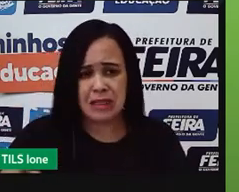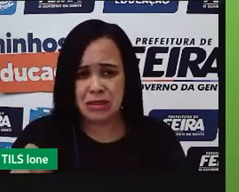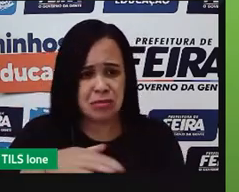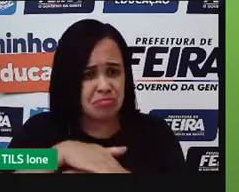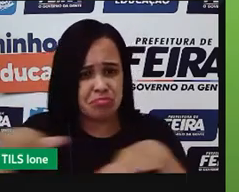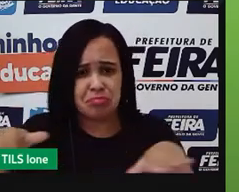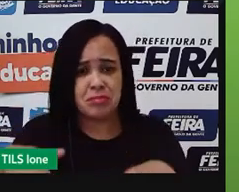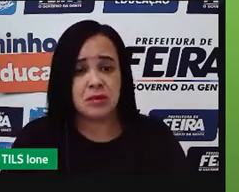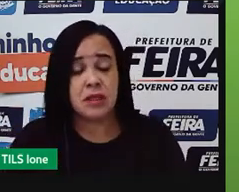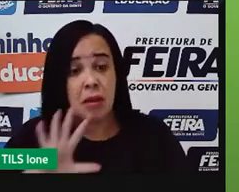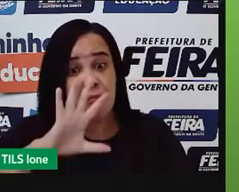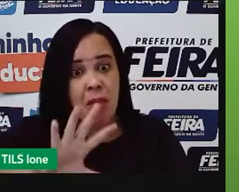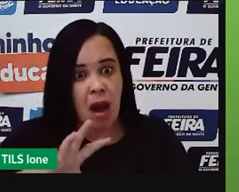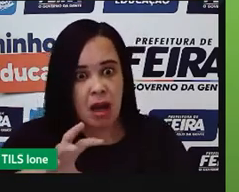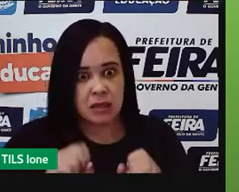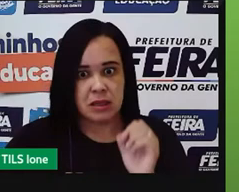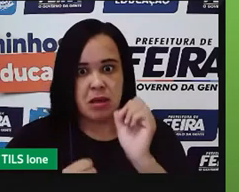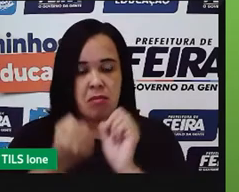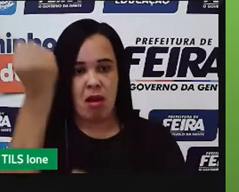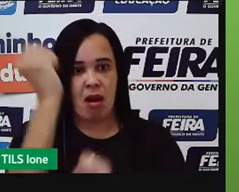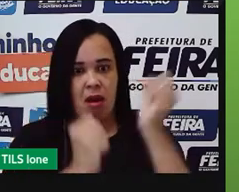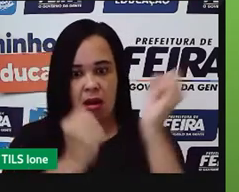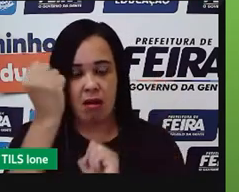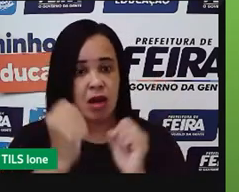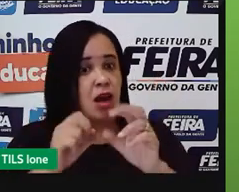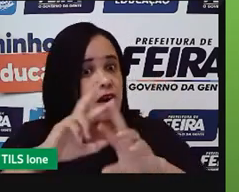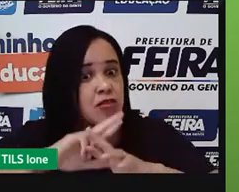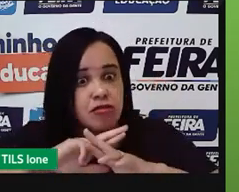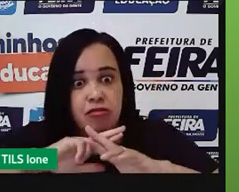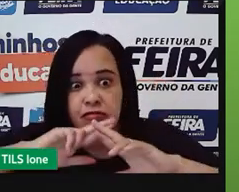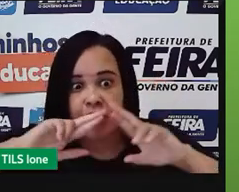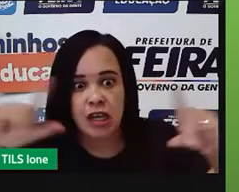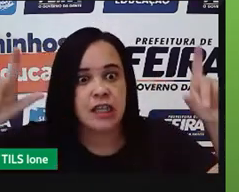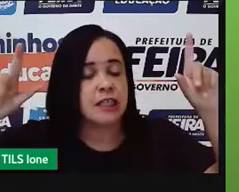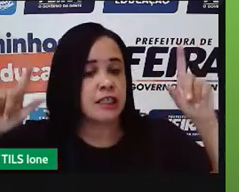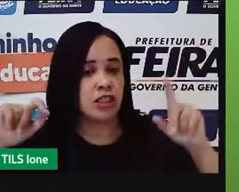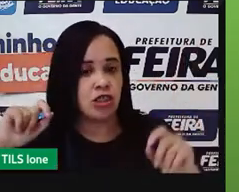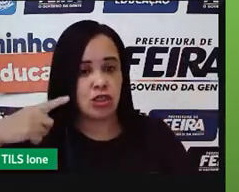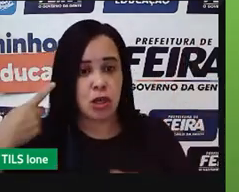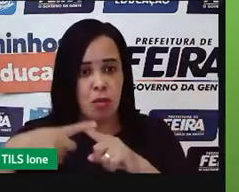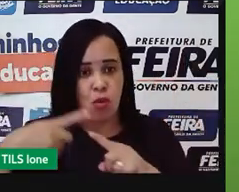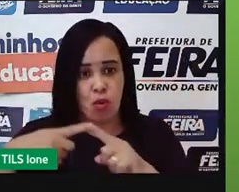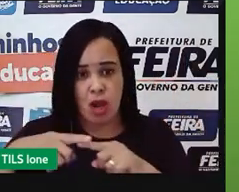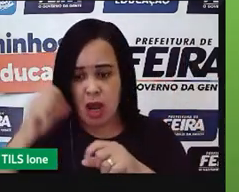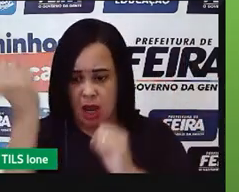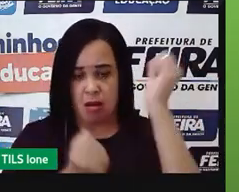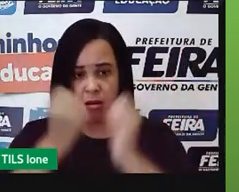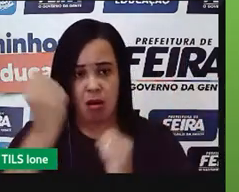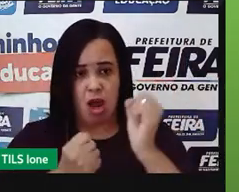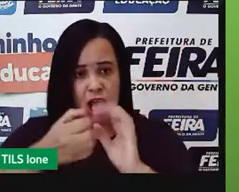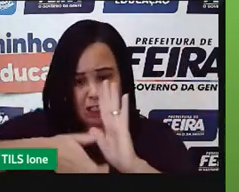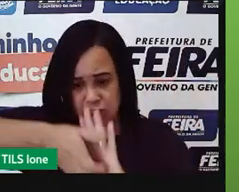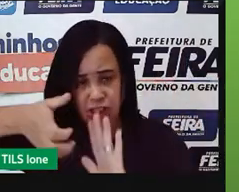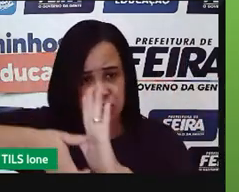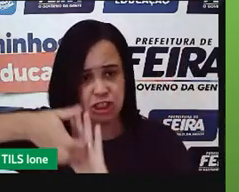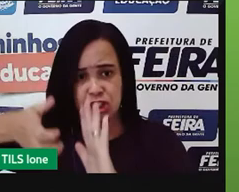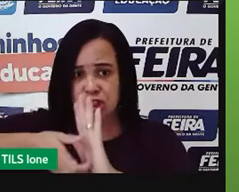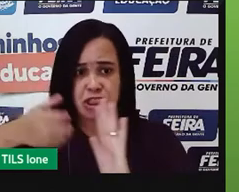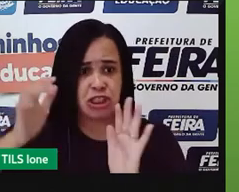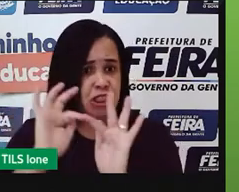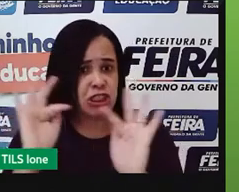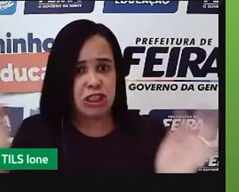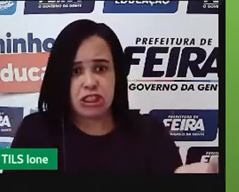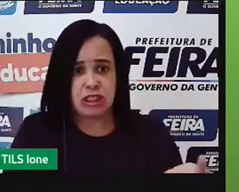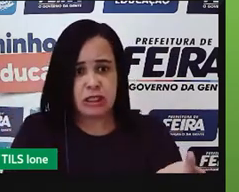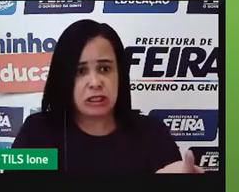faz com a máquina, retira tudinho, já tira aquela casca, né, aquela partezinha da folha que vem, e ele já